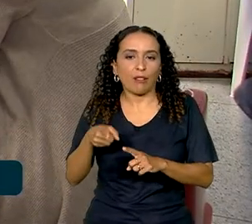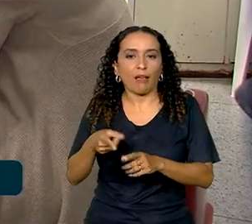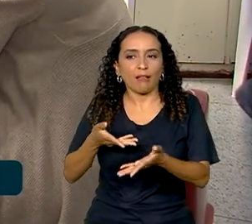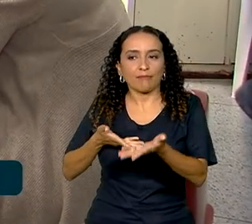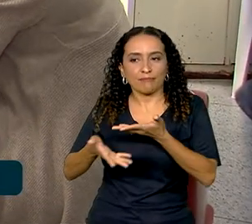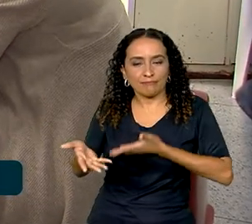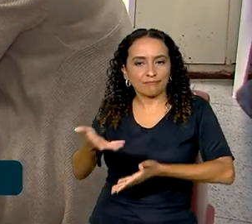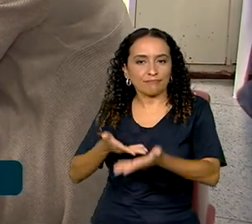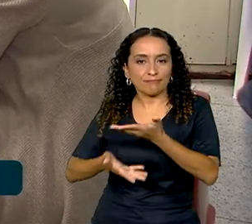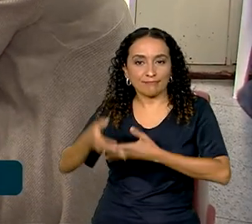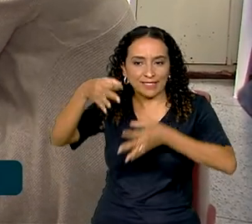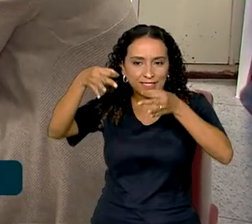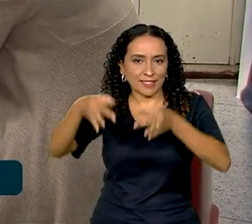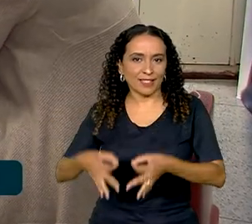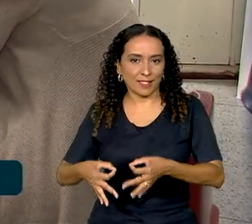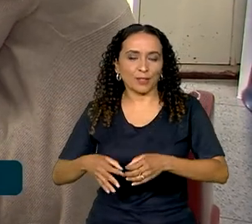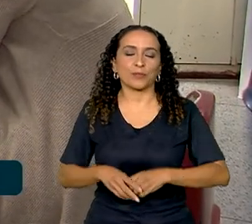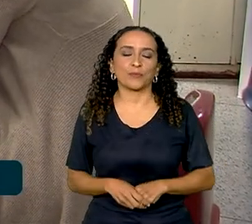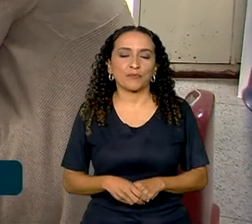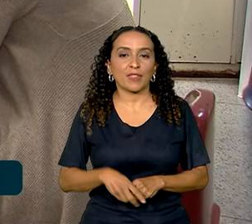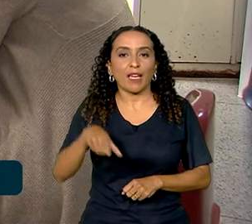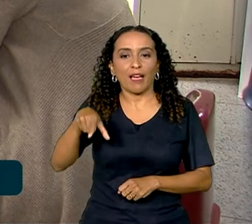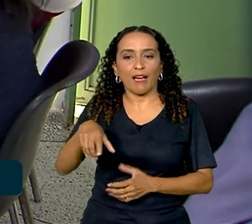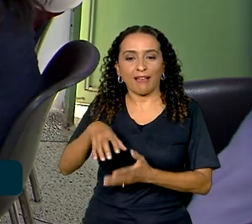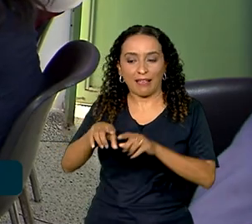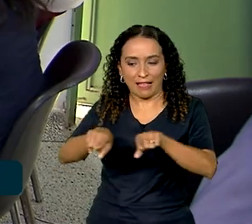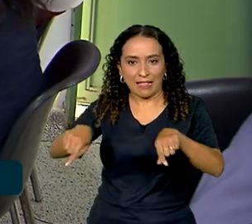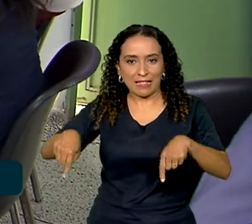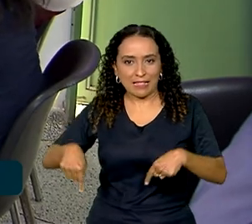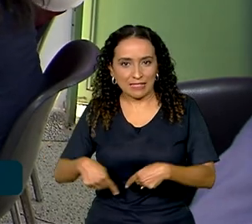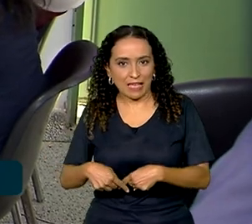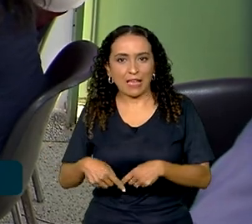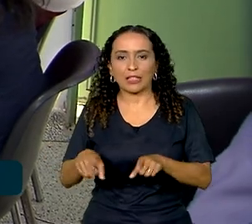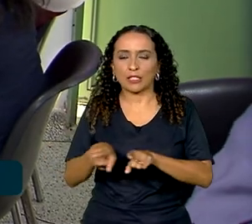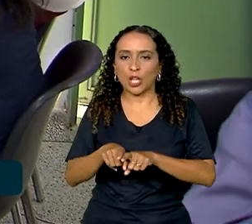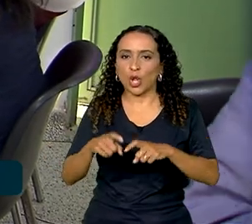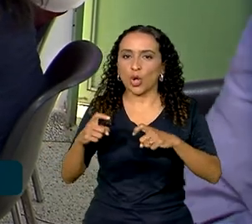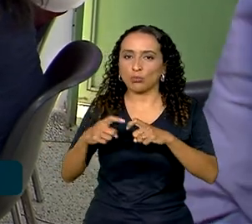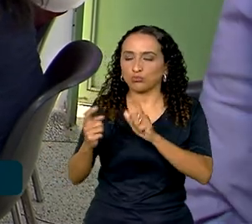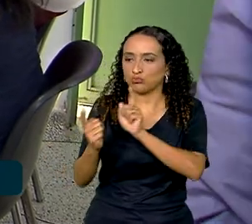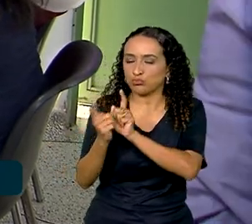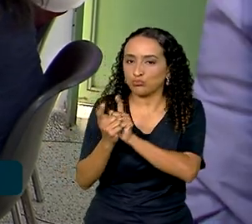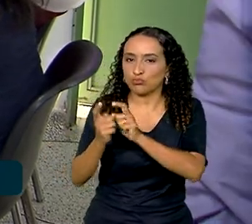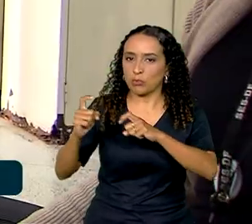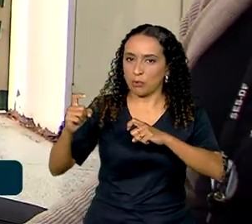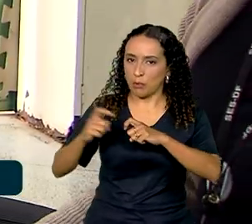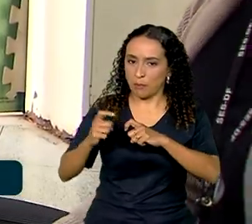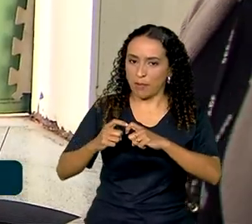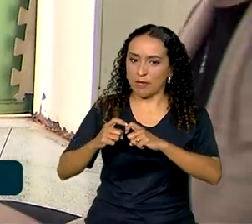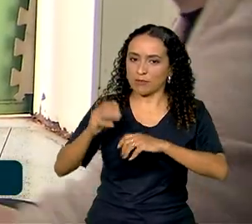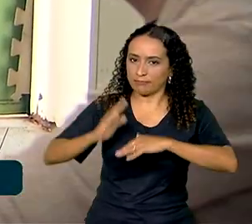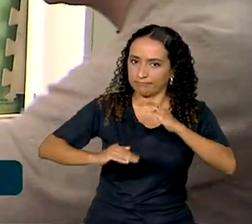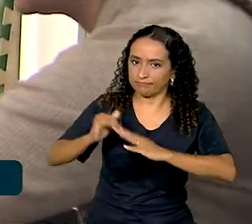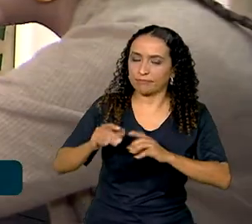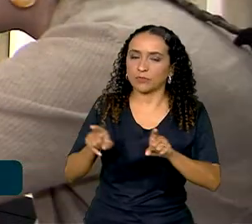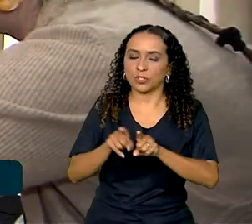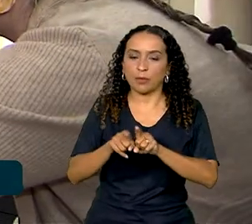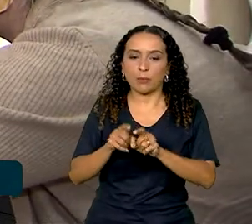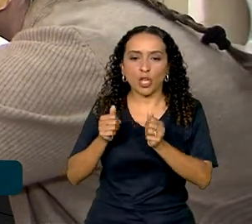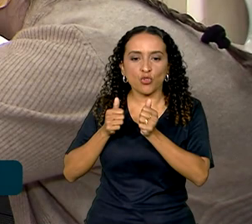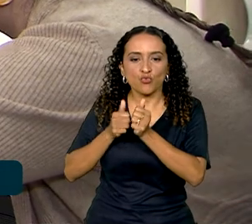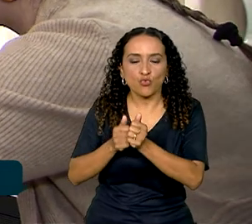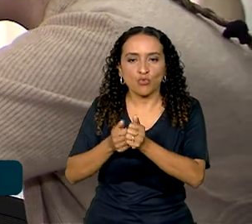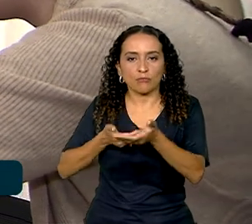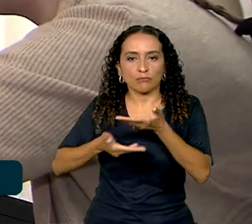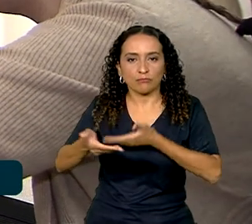recebeu tratamento adequado. Aqui nesta sala, além da consulta com a médica especialista, ele é acompanhado por uma